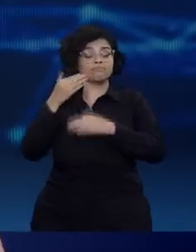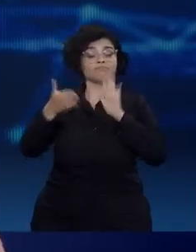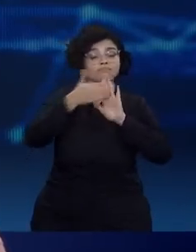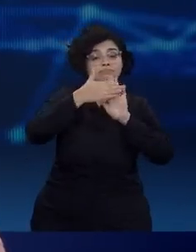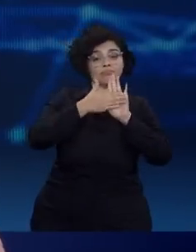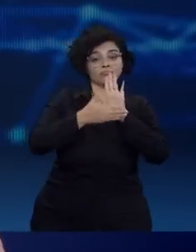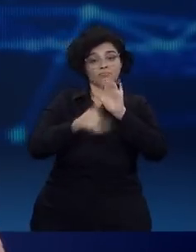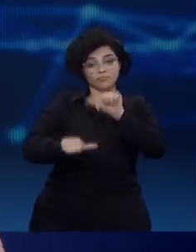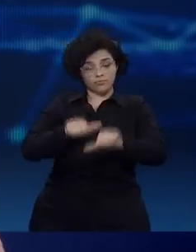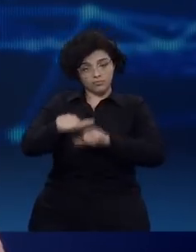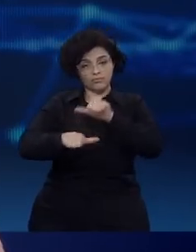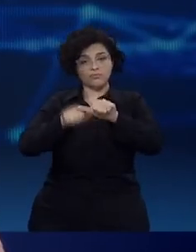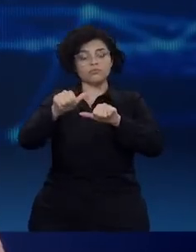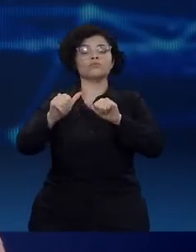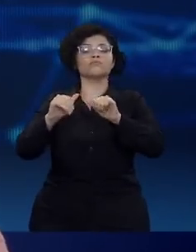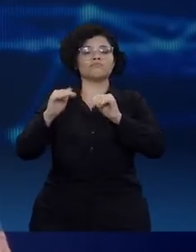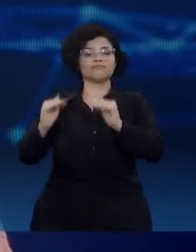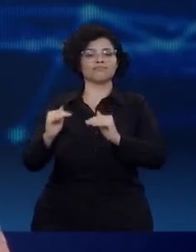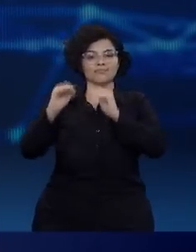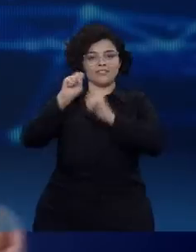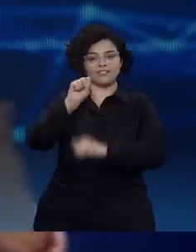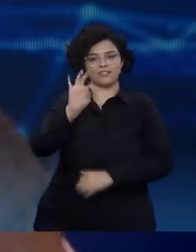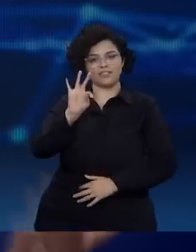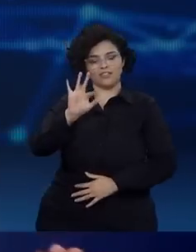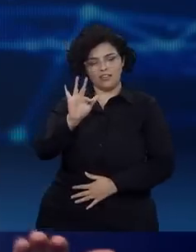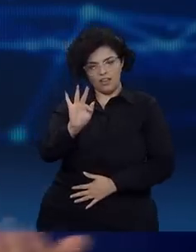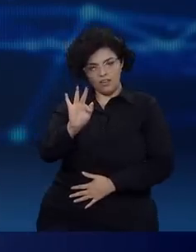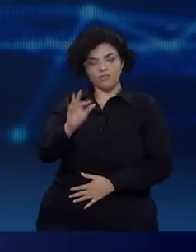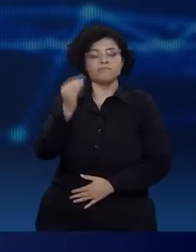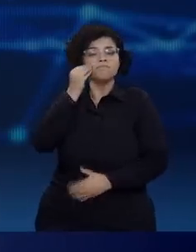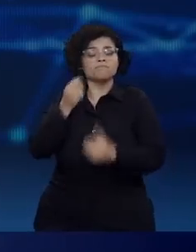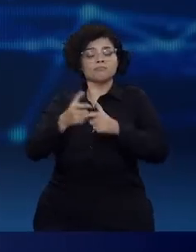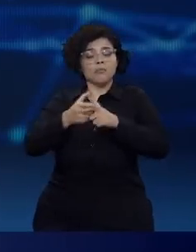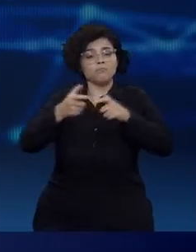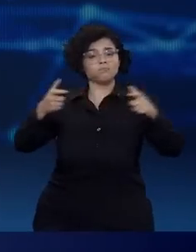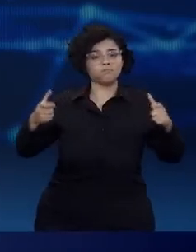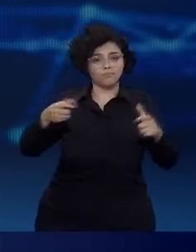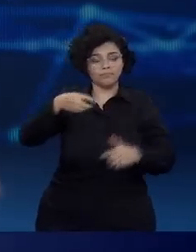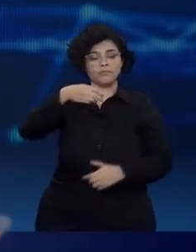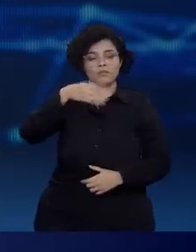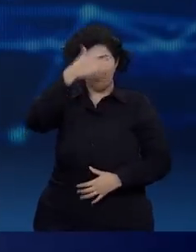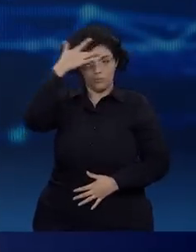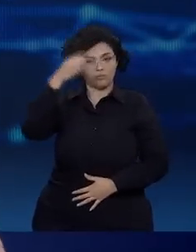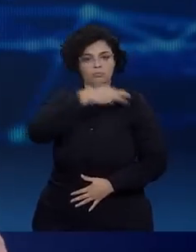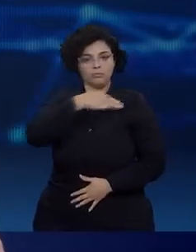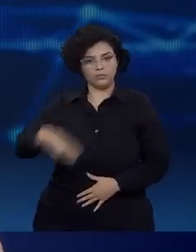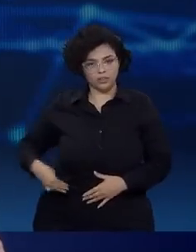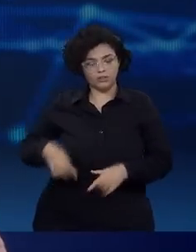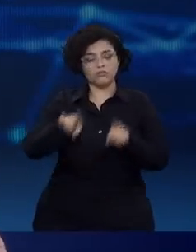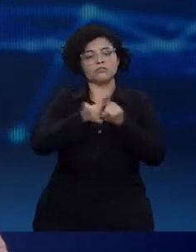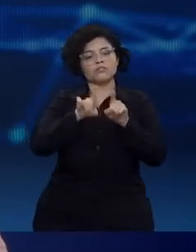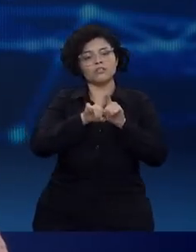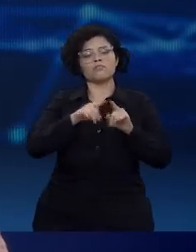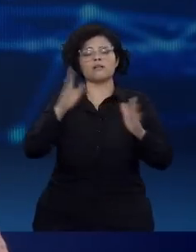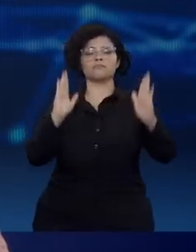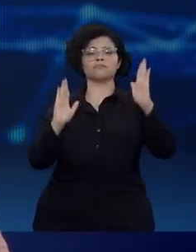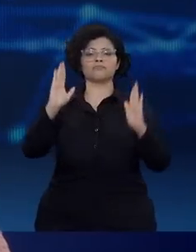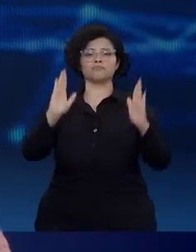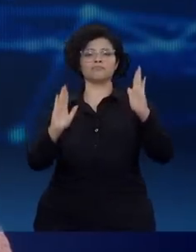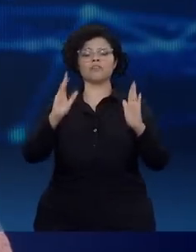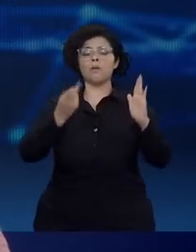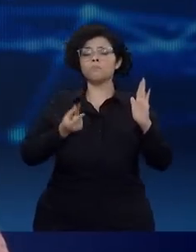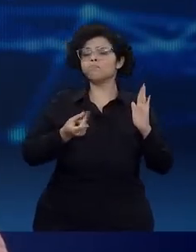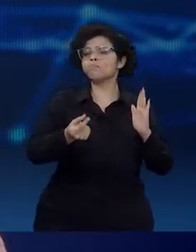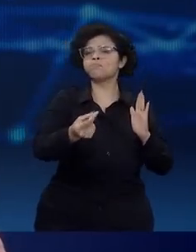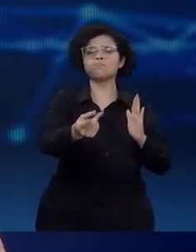composição do Supremo Tribunal Federal, aumentando o número de ministros ou estabelecendo mandatos que acabariam com a vitalicidade